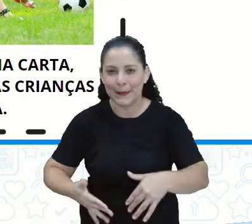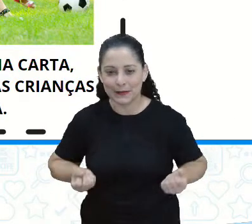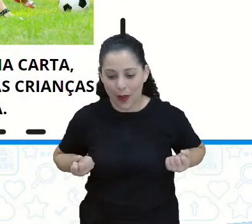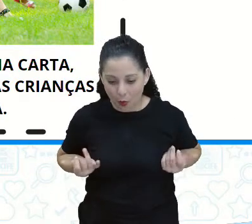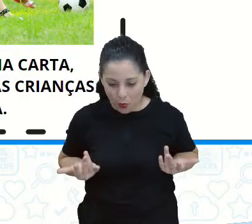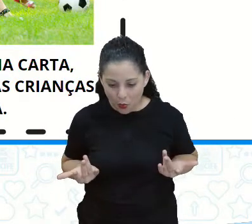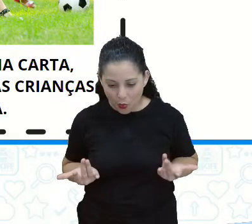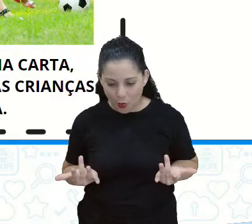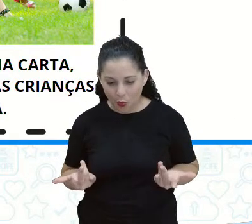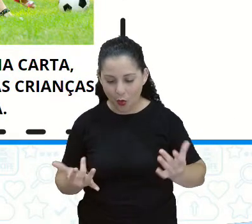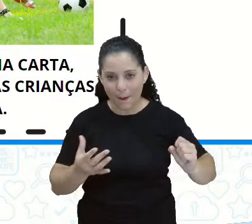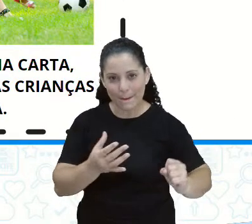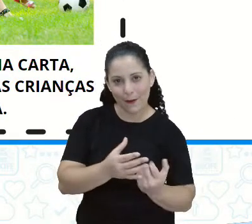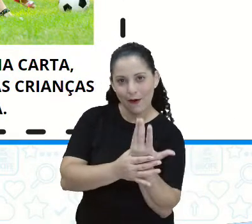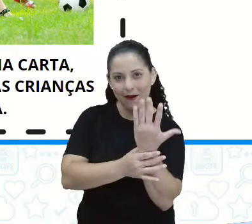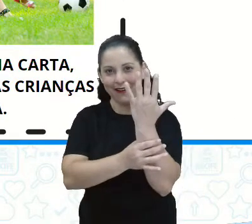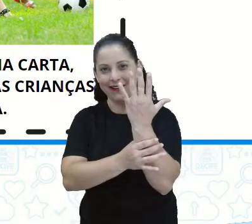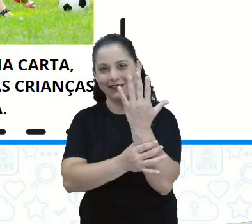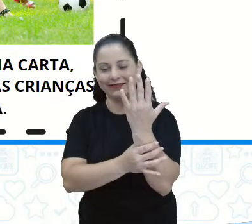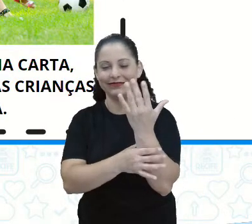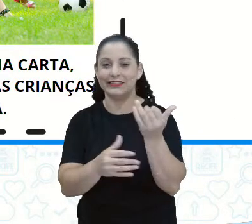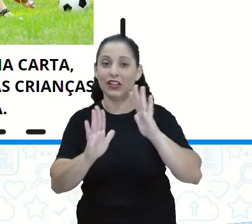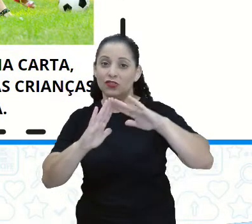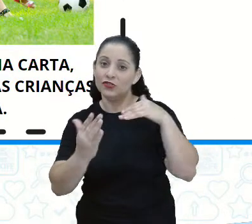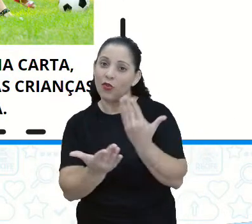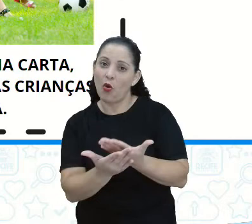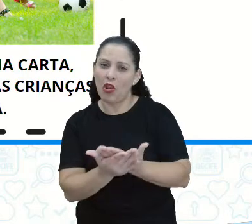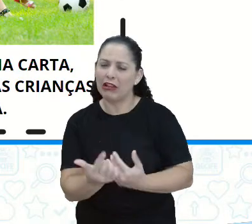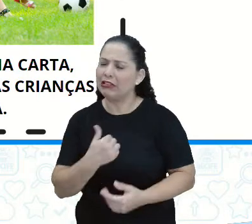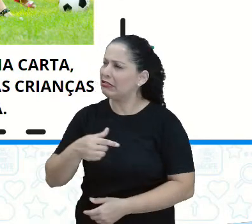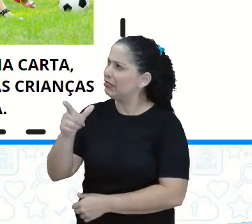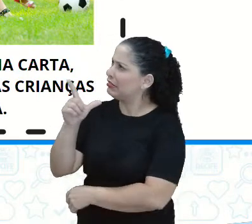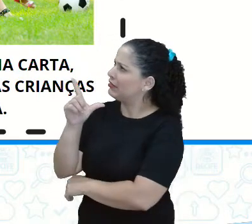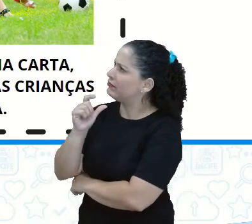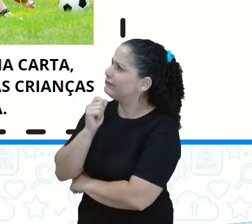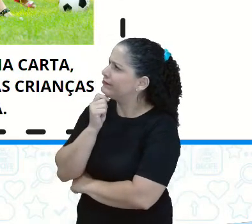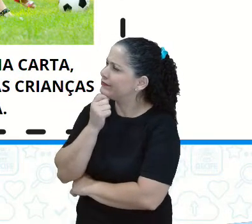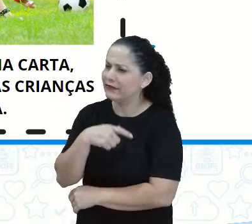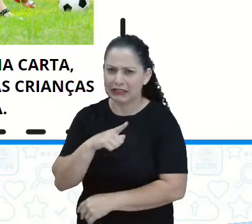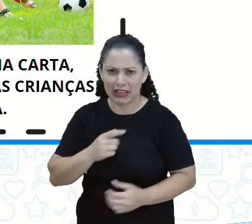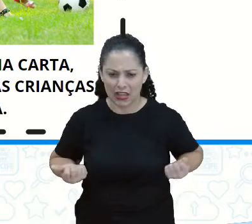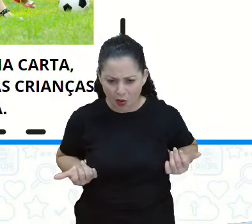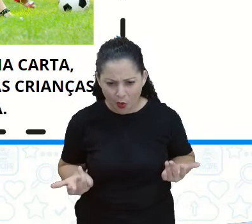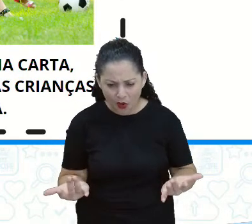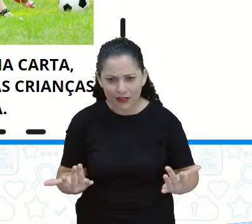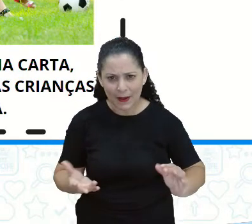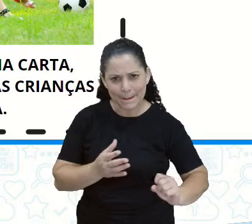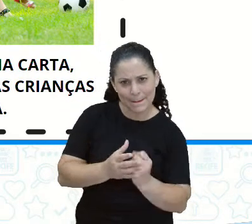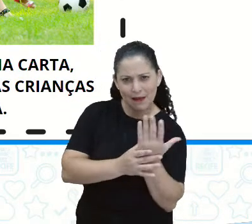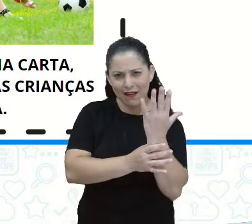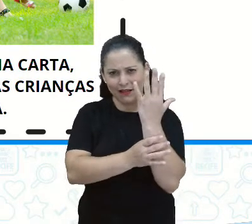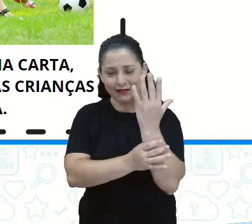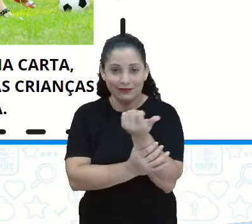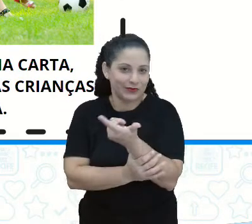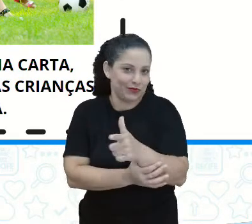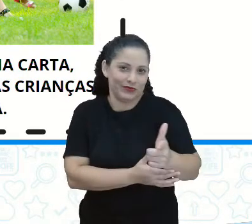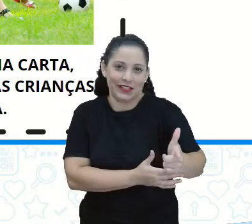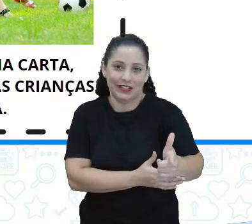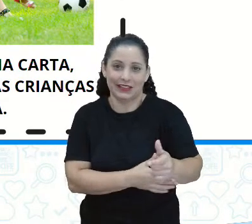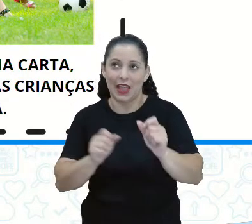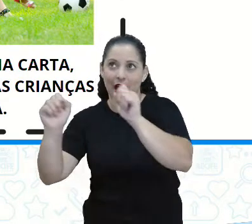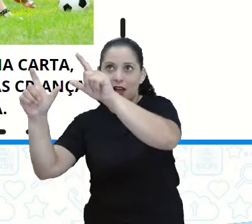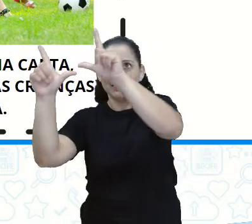vejo horta, nenhuma dessas imagens tem horta. Tem horta aí? Não. E o outro eu tenho, projeto,